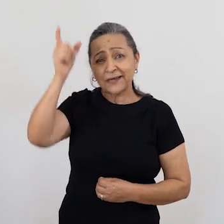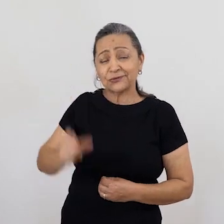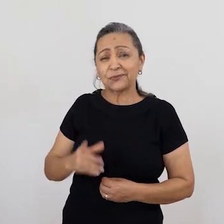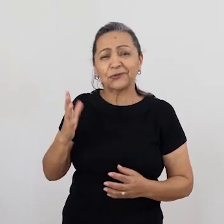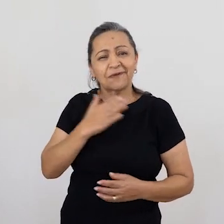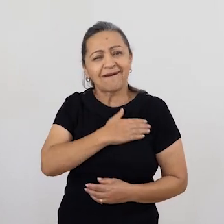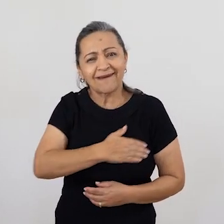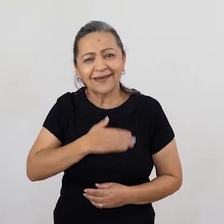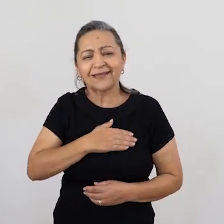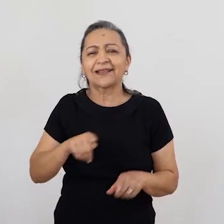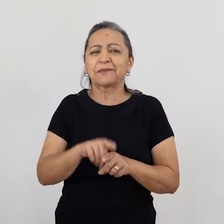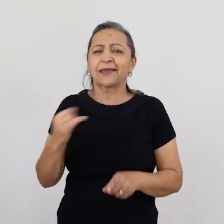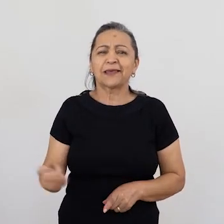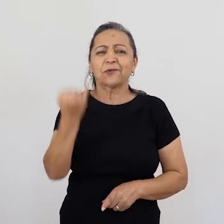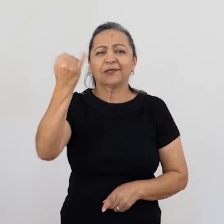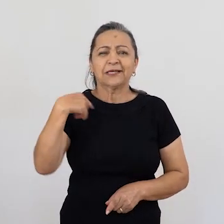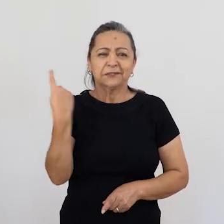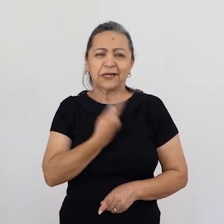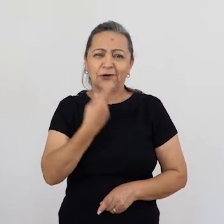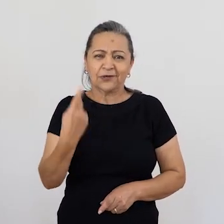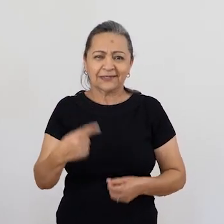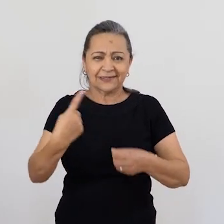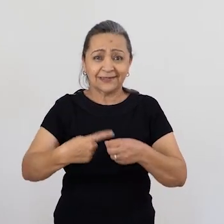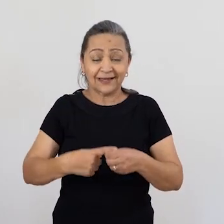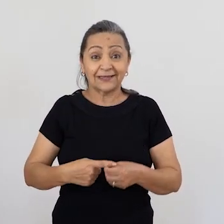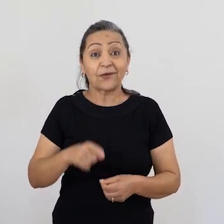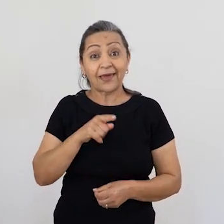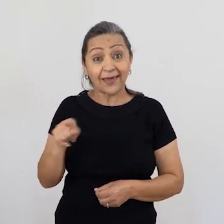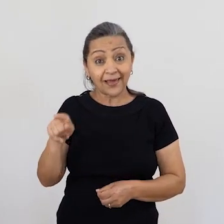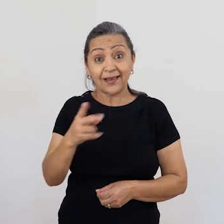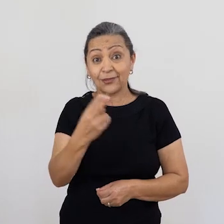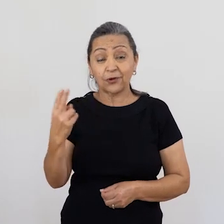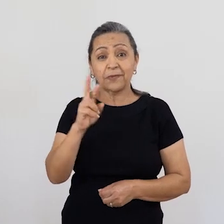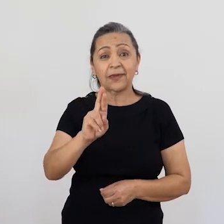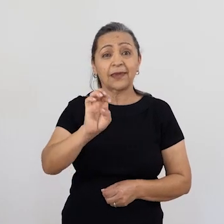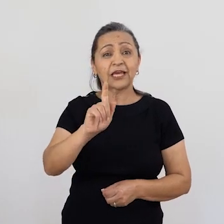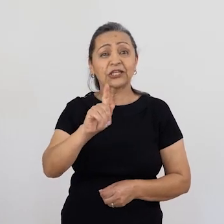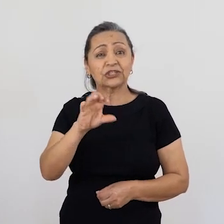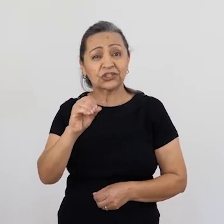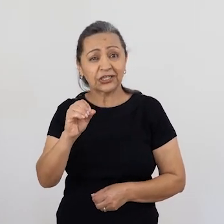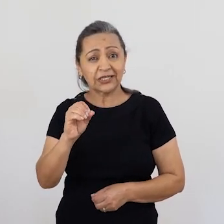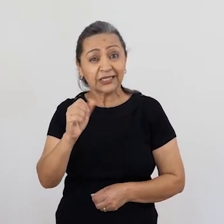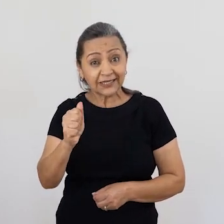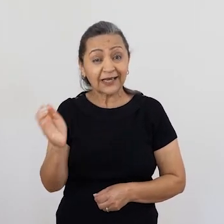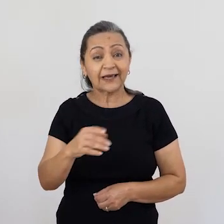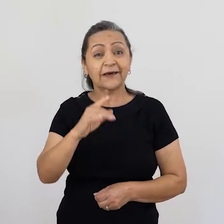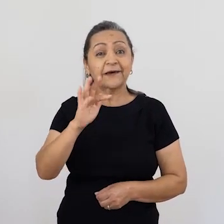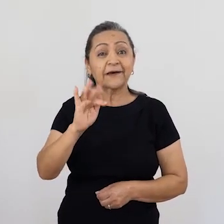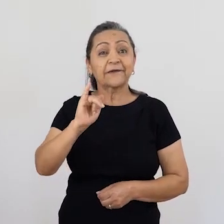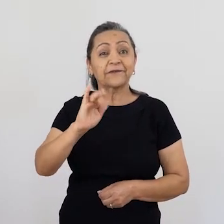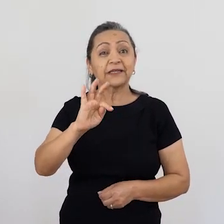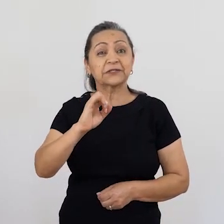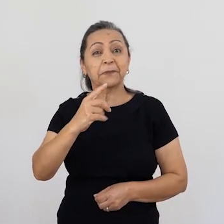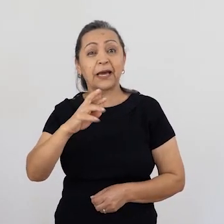na nossa cidade, a Fittipaldi, que é a pró-reitora de meio ambiente aqui da Unipaz. Ai, meu